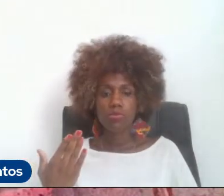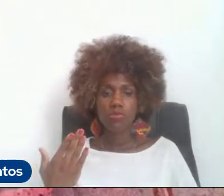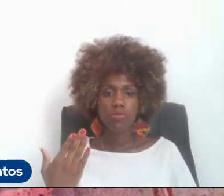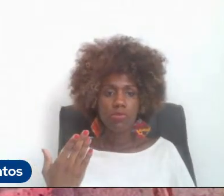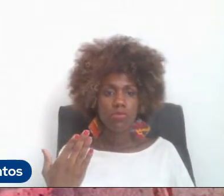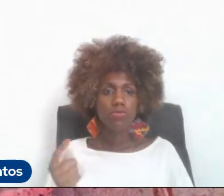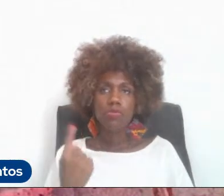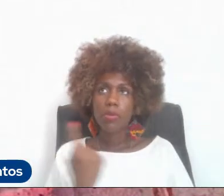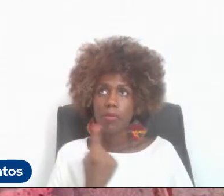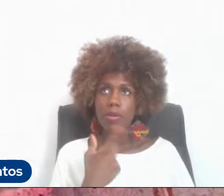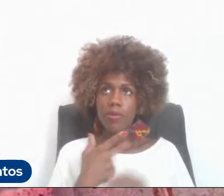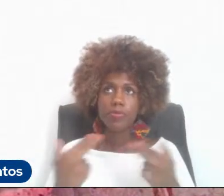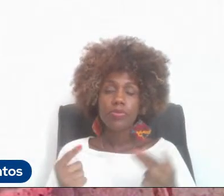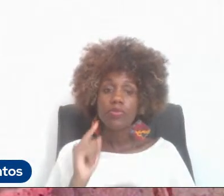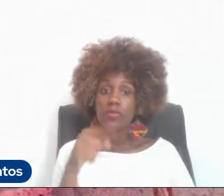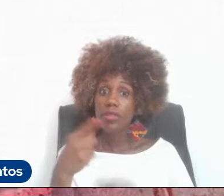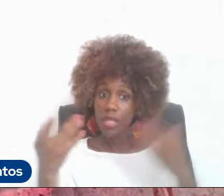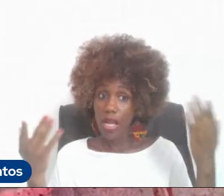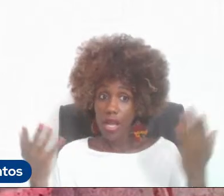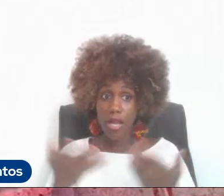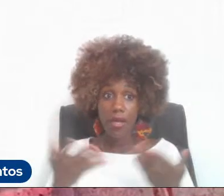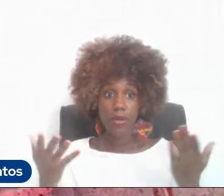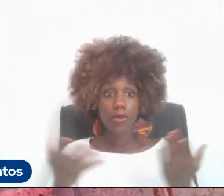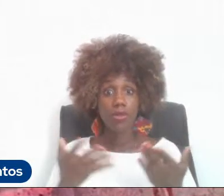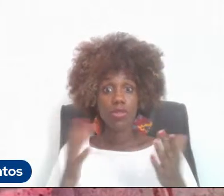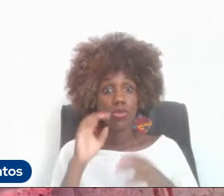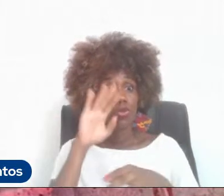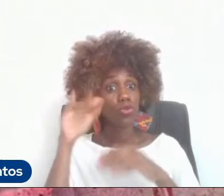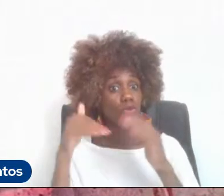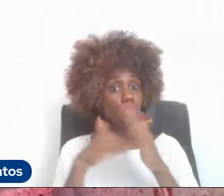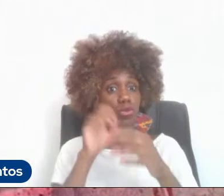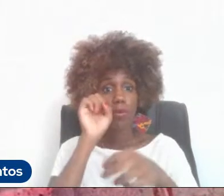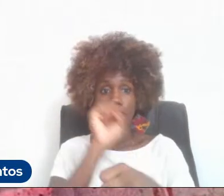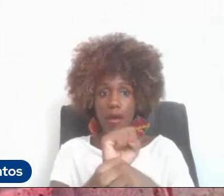E aí agora, tudo paralisado,